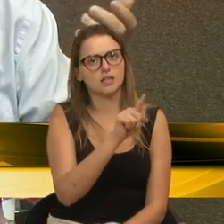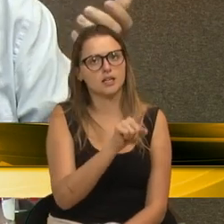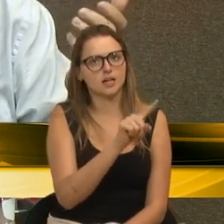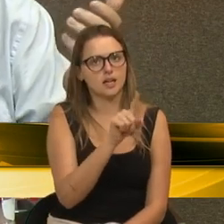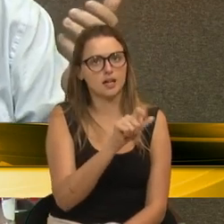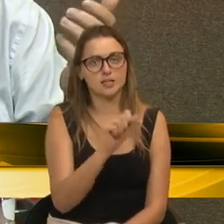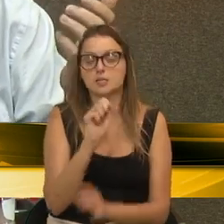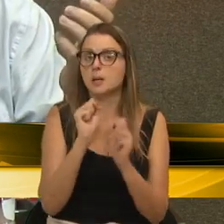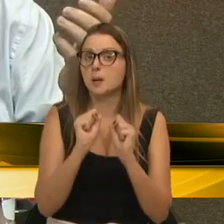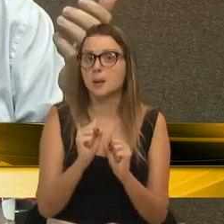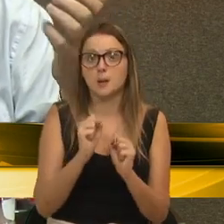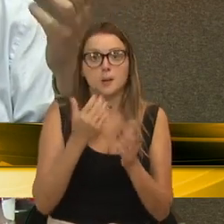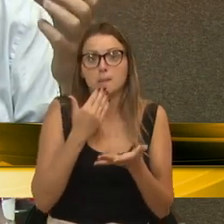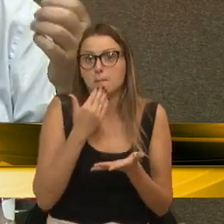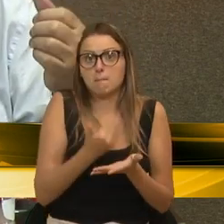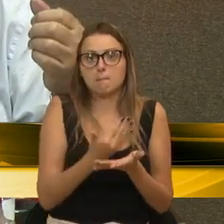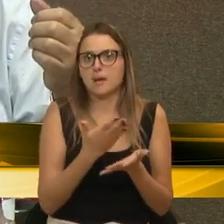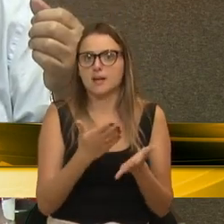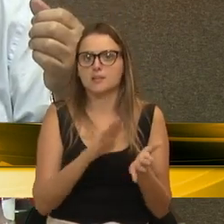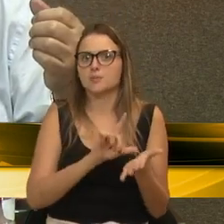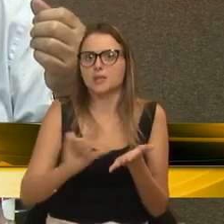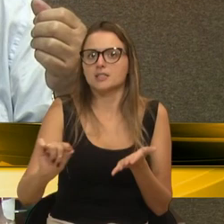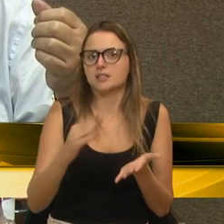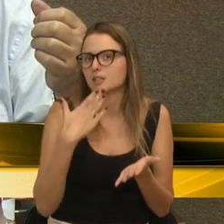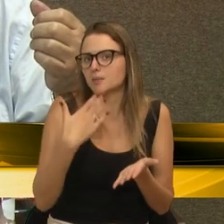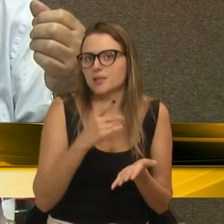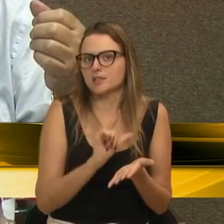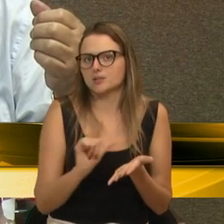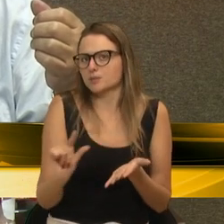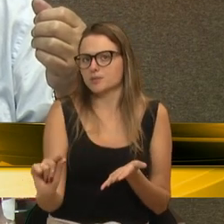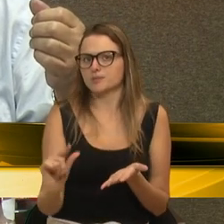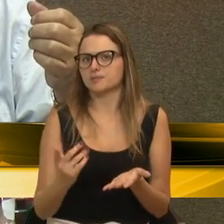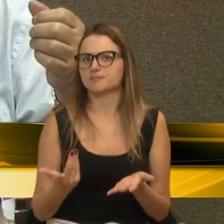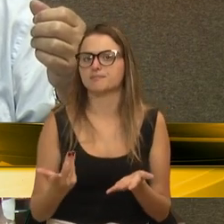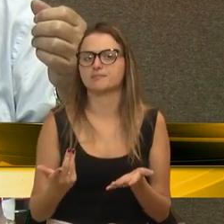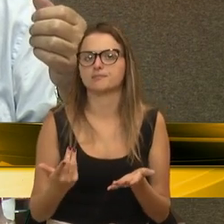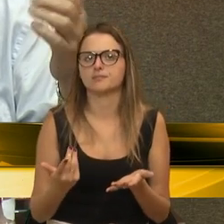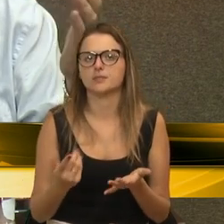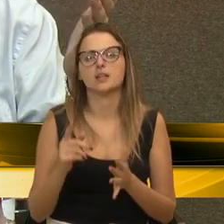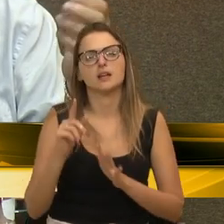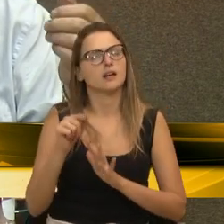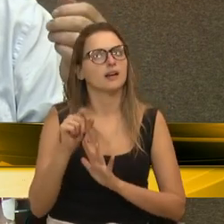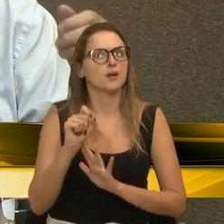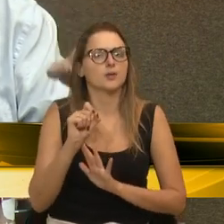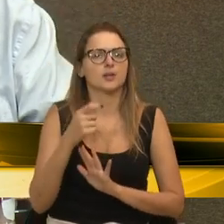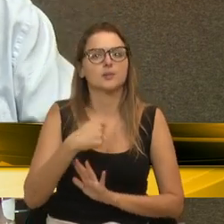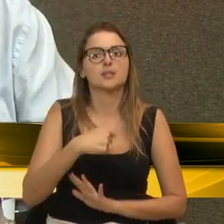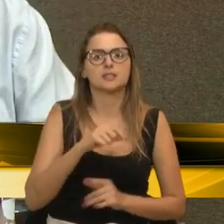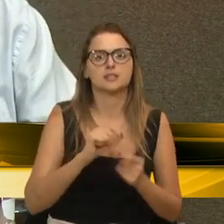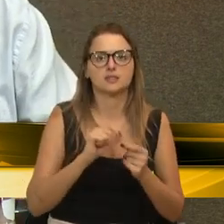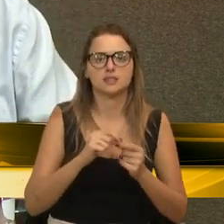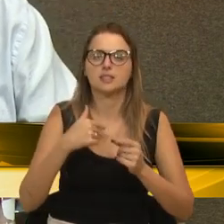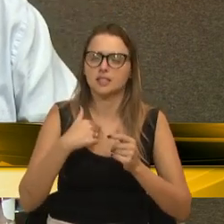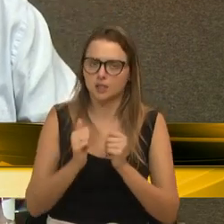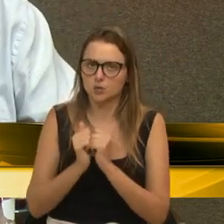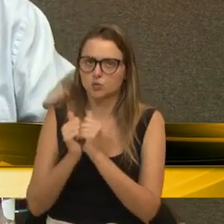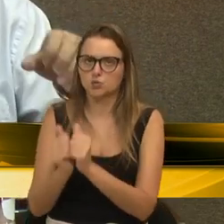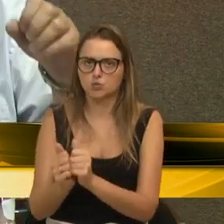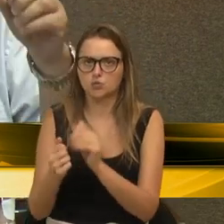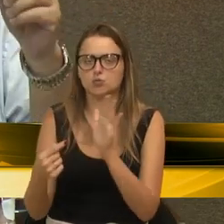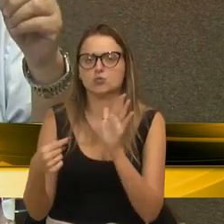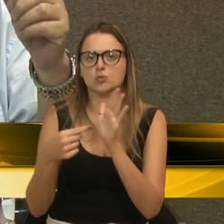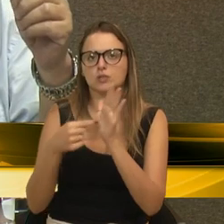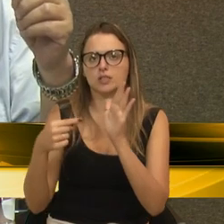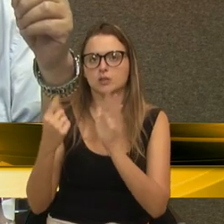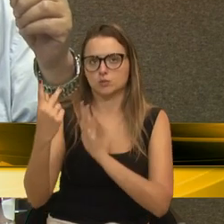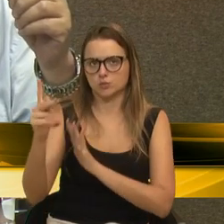o mínimo que ele pode fazer. É o mínimo que ele pode fazer. Então, nesse sentido, me somo à denúncia de vossa